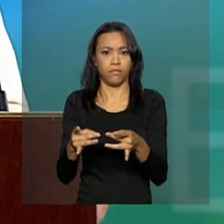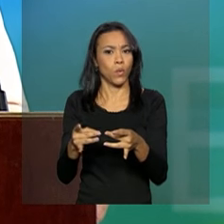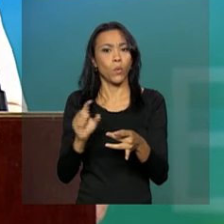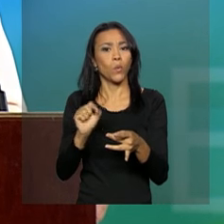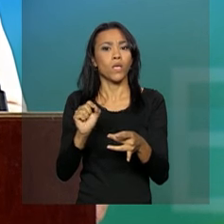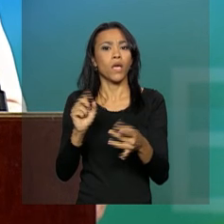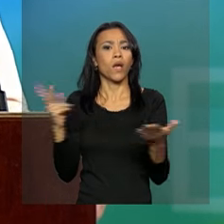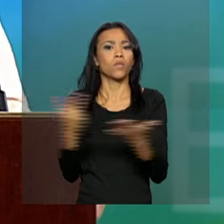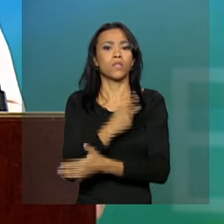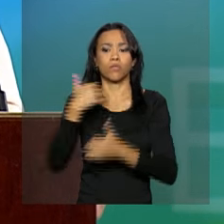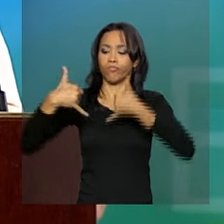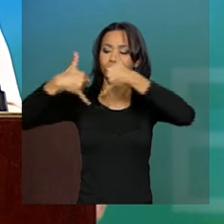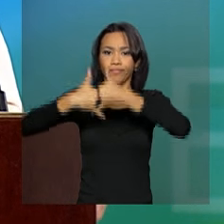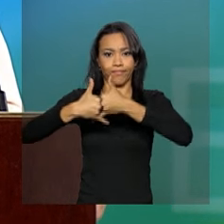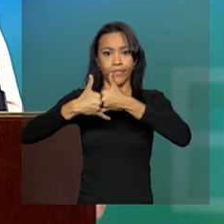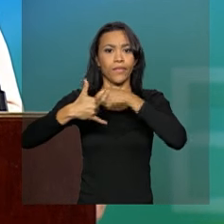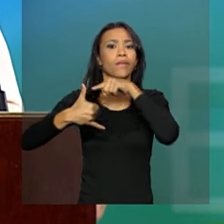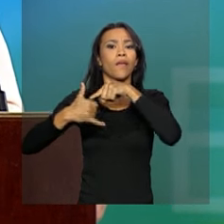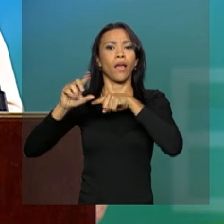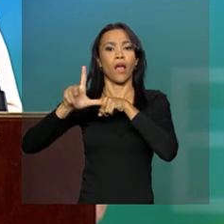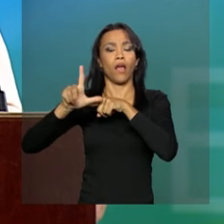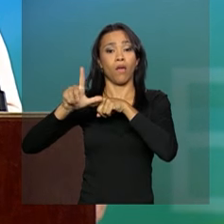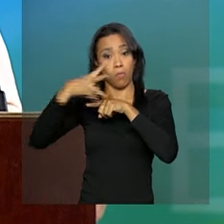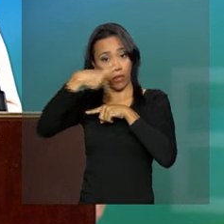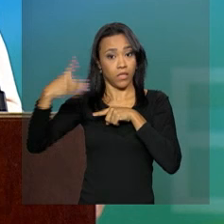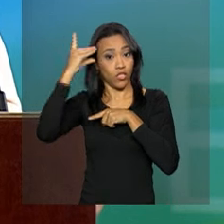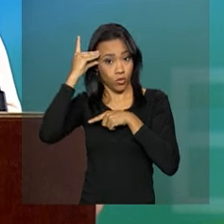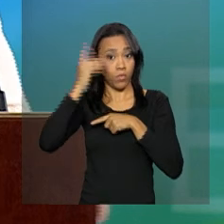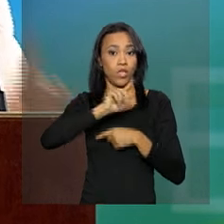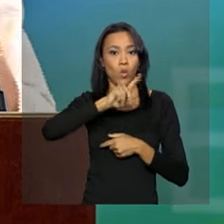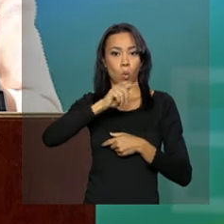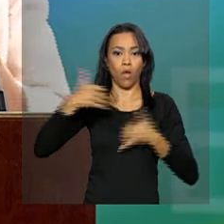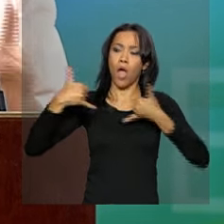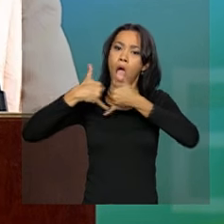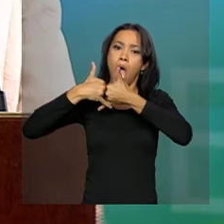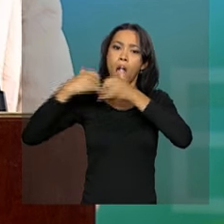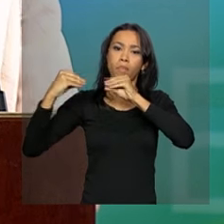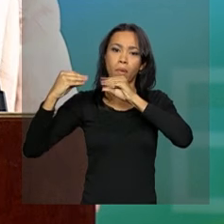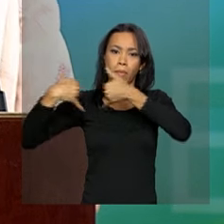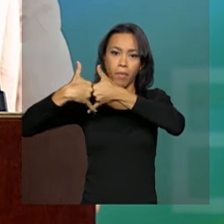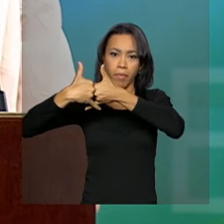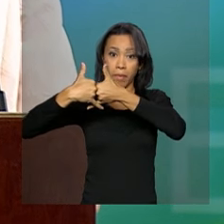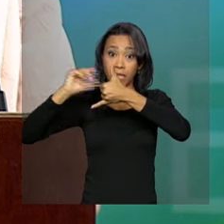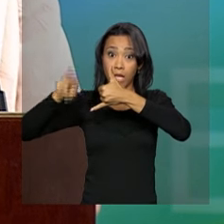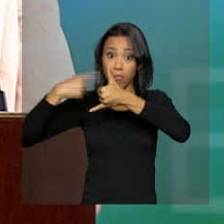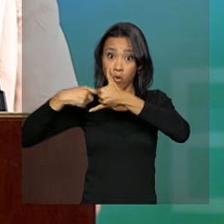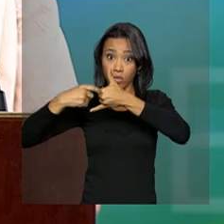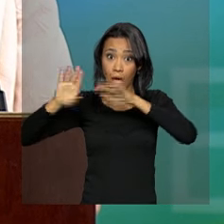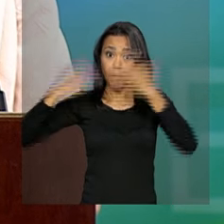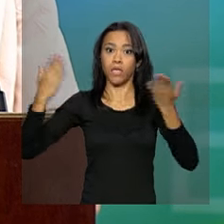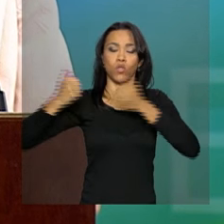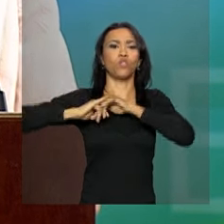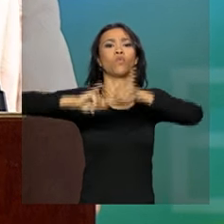grampo que envolve a presidência da república. Nós queremos saber quem